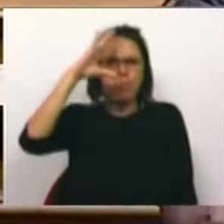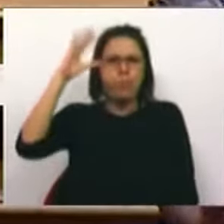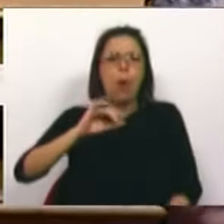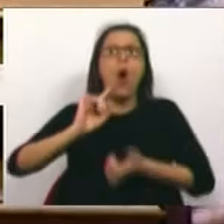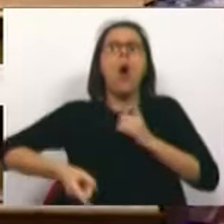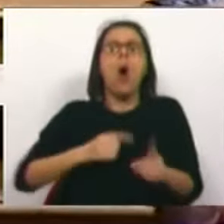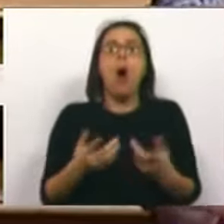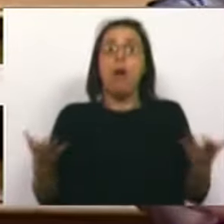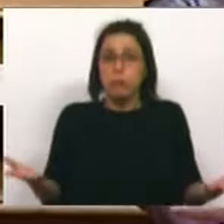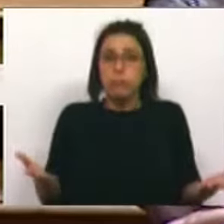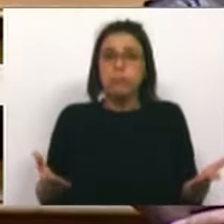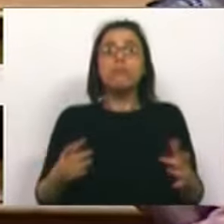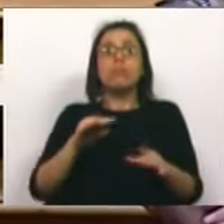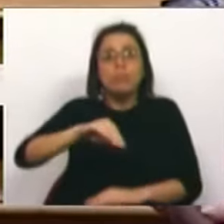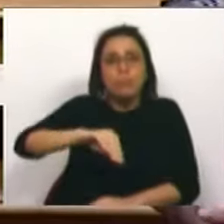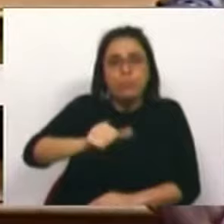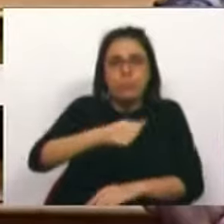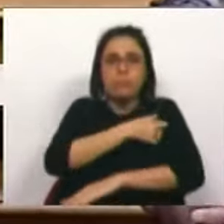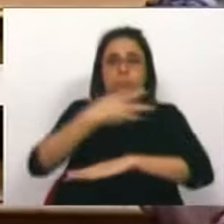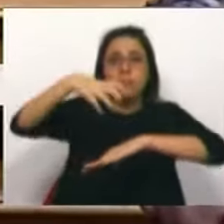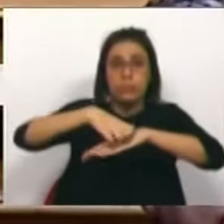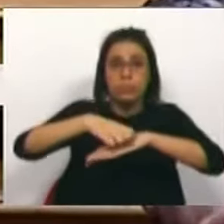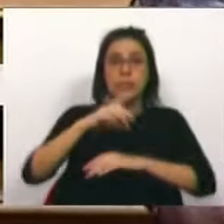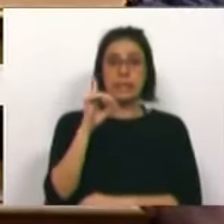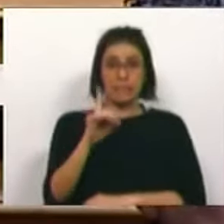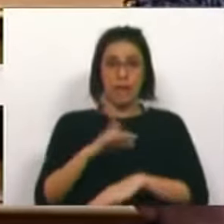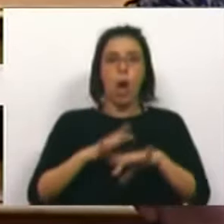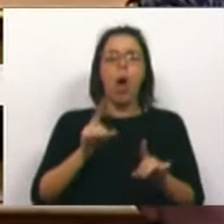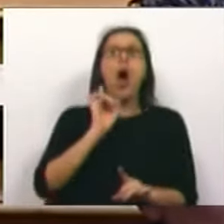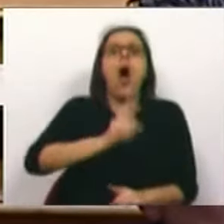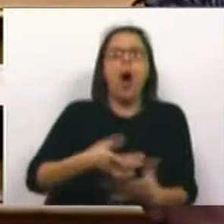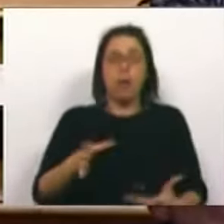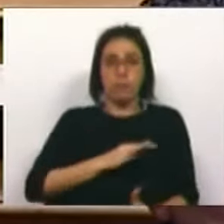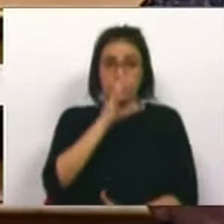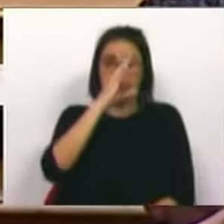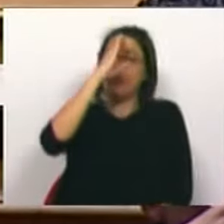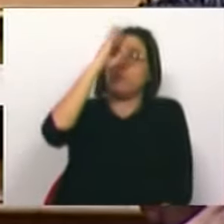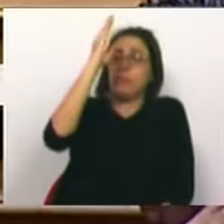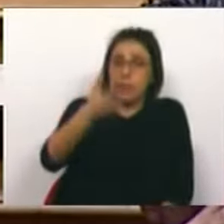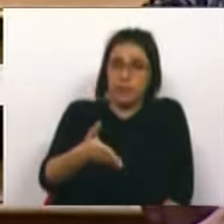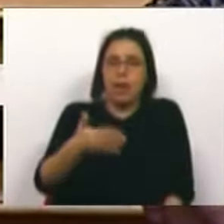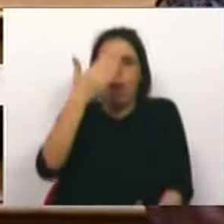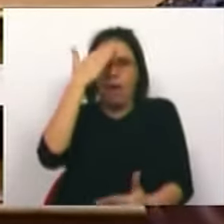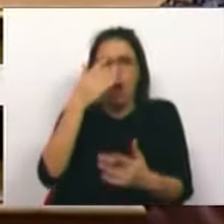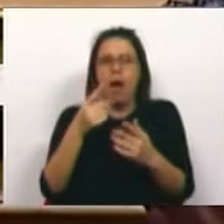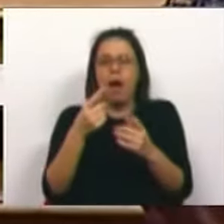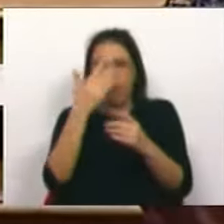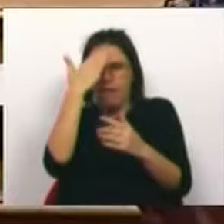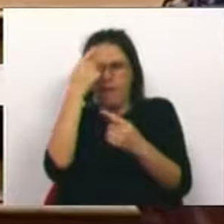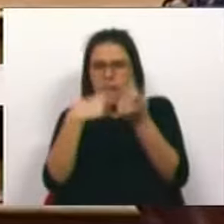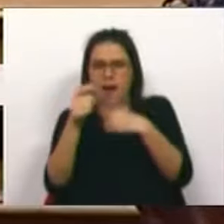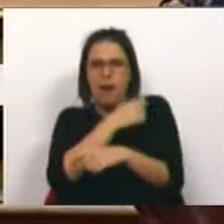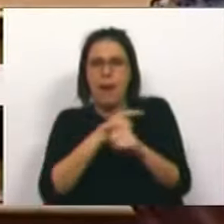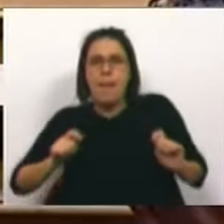o que é que vai acontecer ao local e aos edifícios onde constam os seis hospitais e o Sr. Ministro sabe que a especulação imobiliária